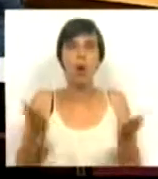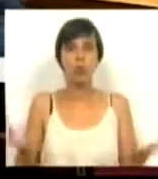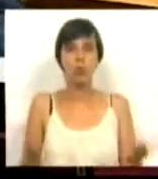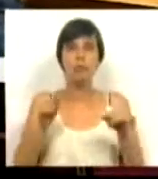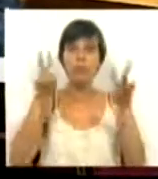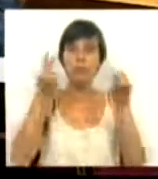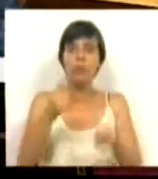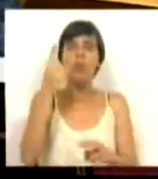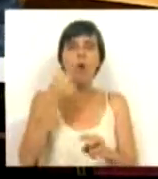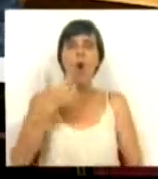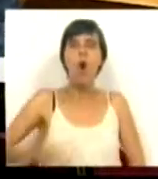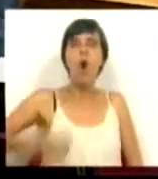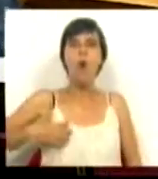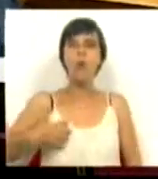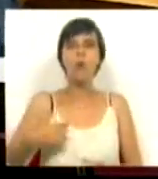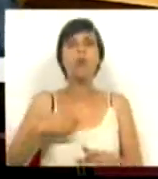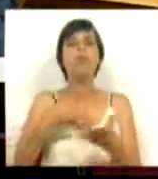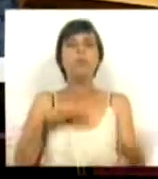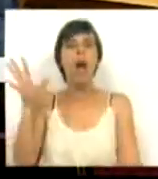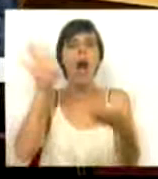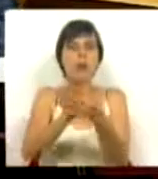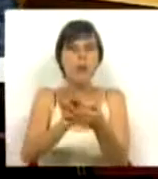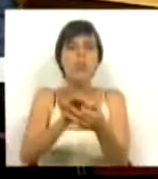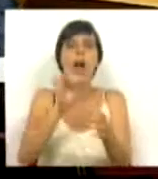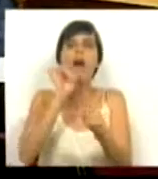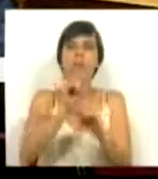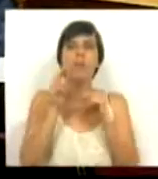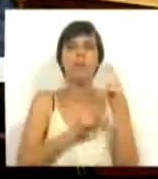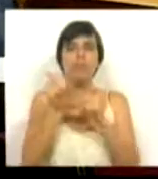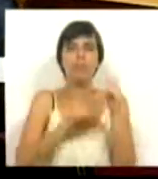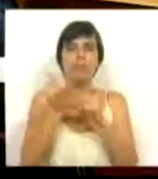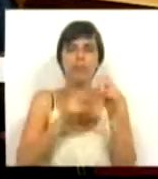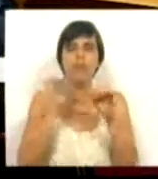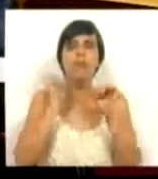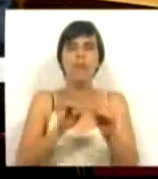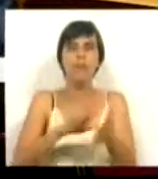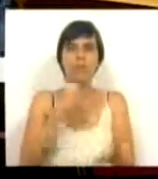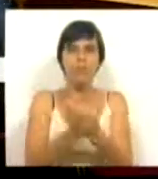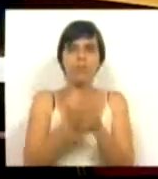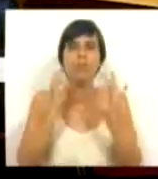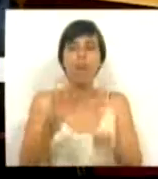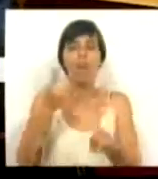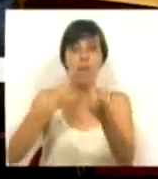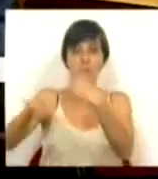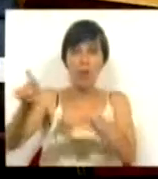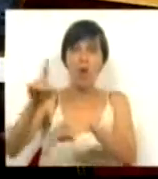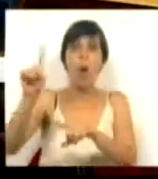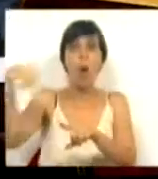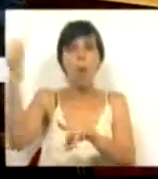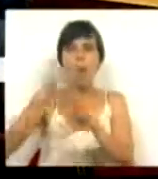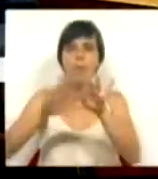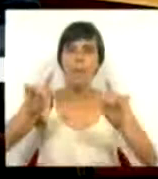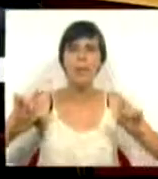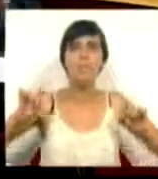Eu nesta matéria só tenho orgulho, orgulho de ter estado associado à sua construção e à sua concretização. E o que os senhores deviam fazer era